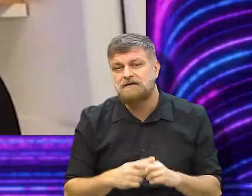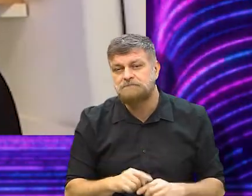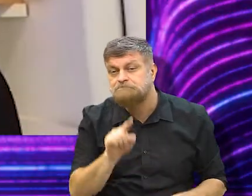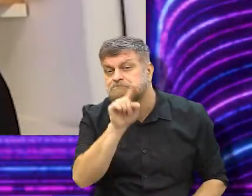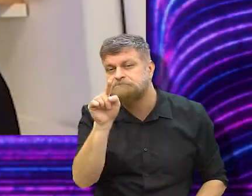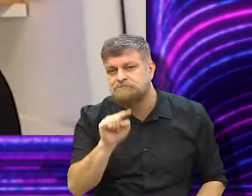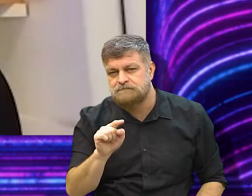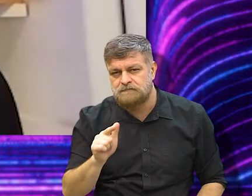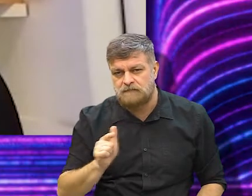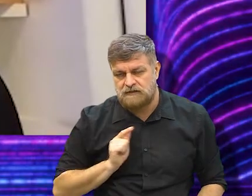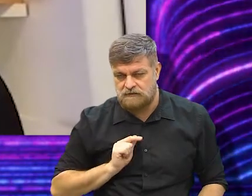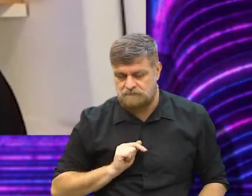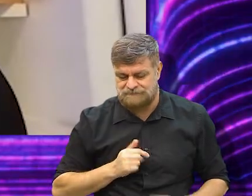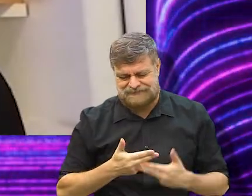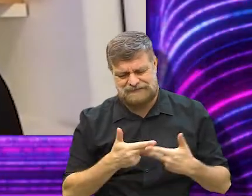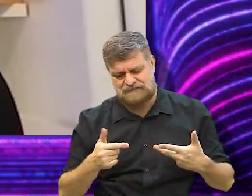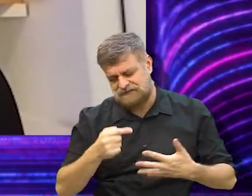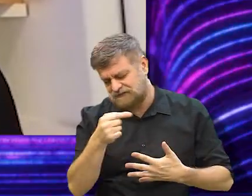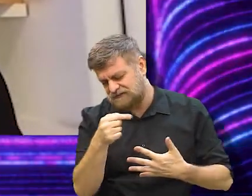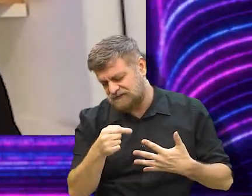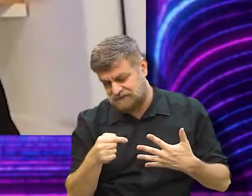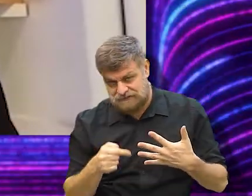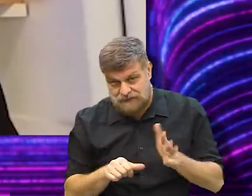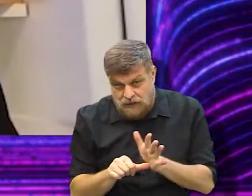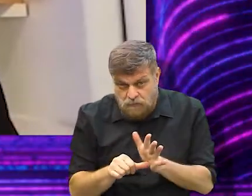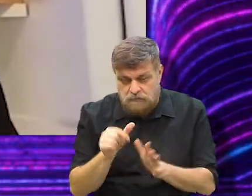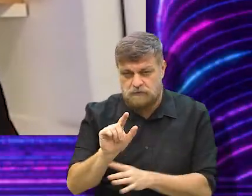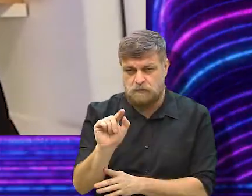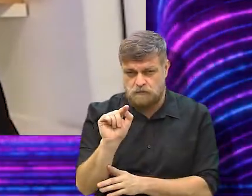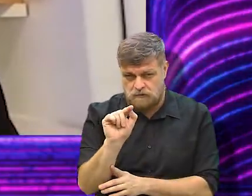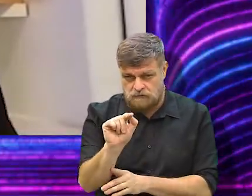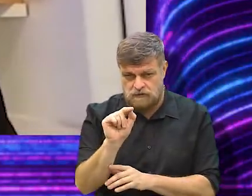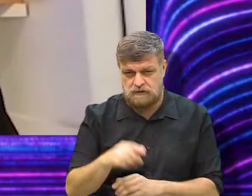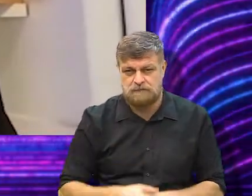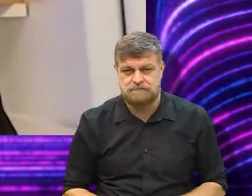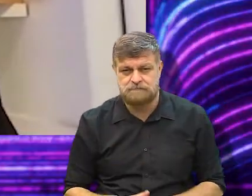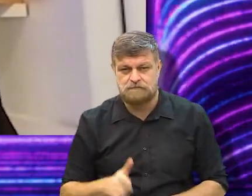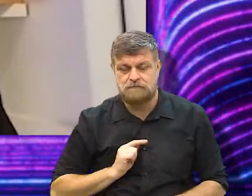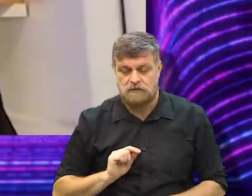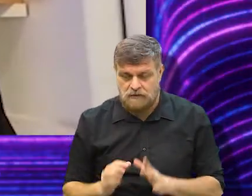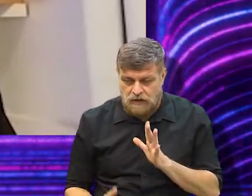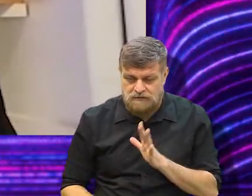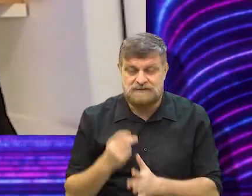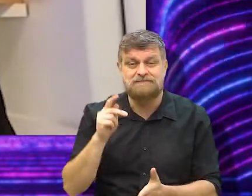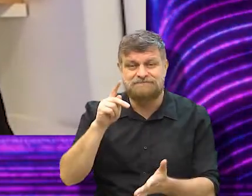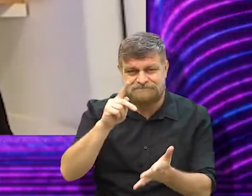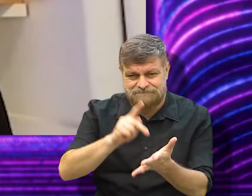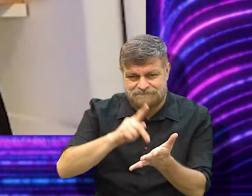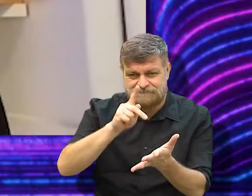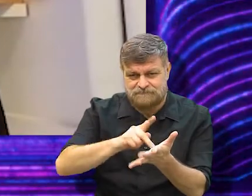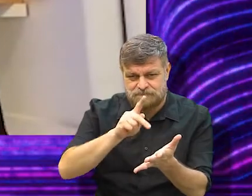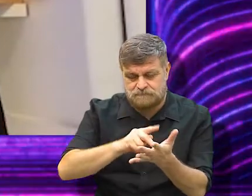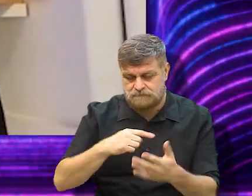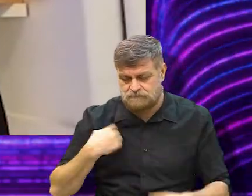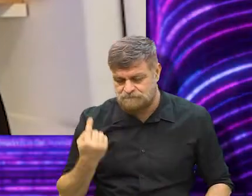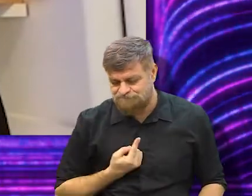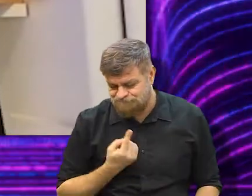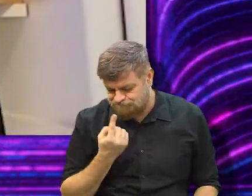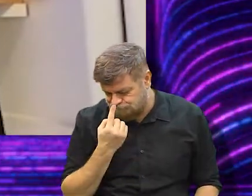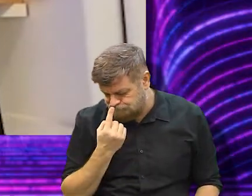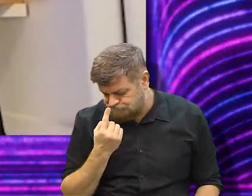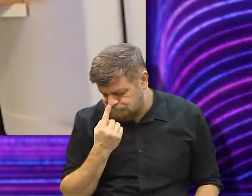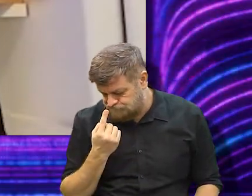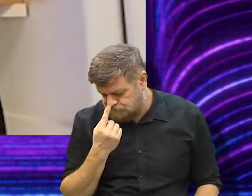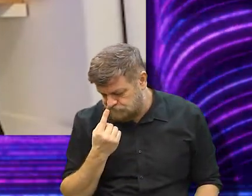Olha, são vários os fatores. O primeiro deles é que é uma realidade que está estritamente,